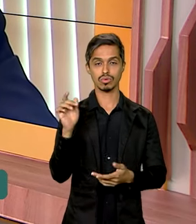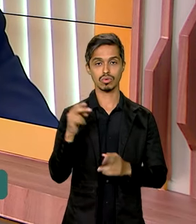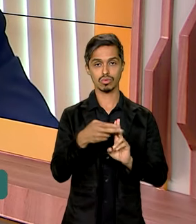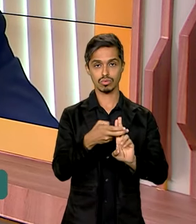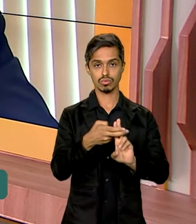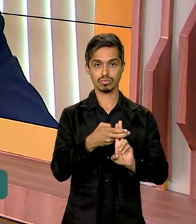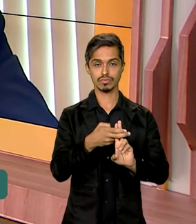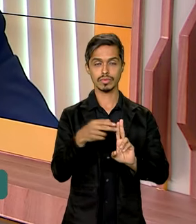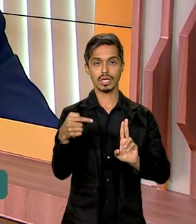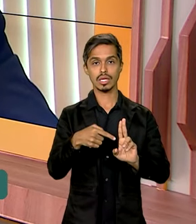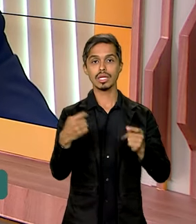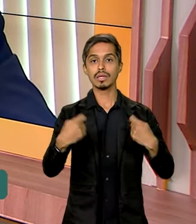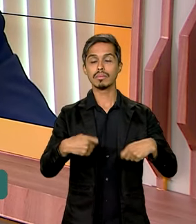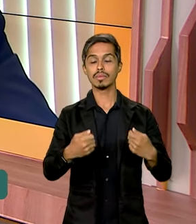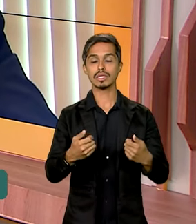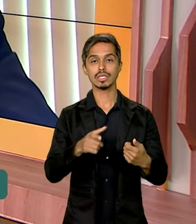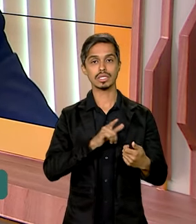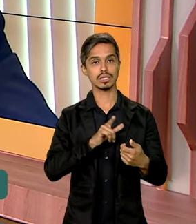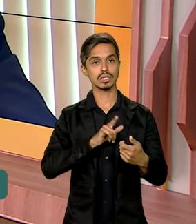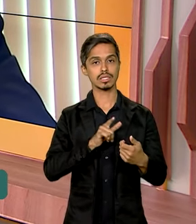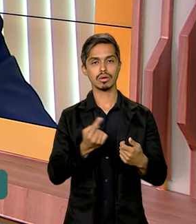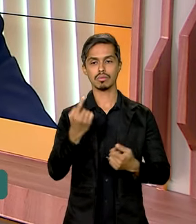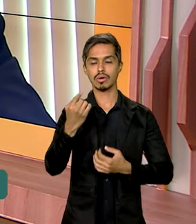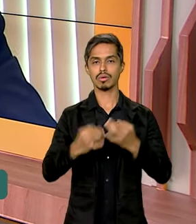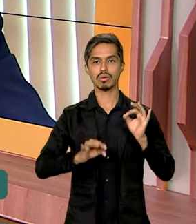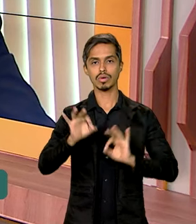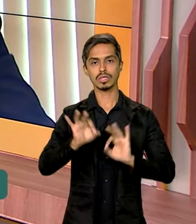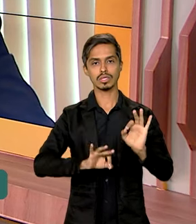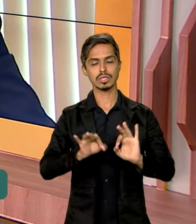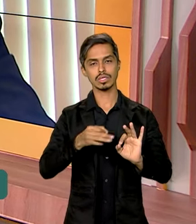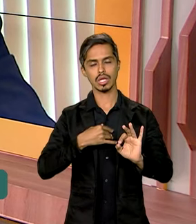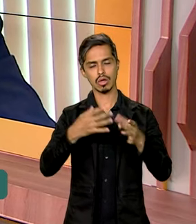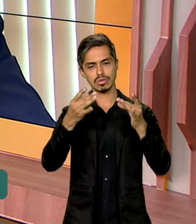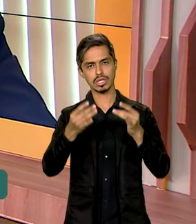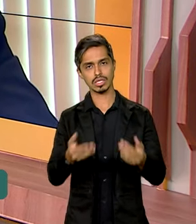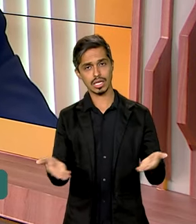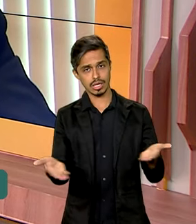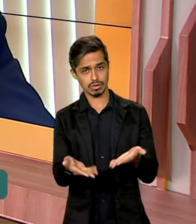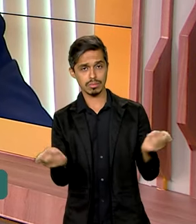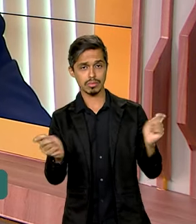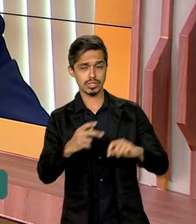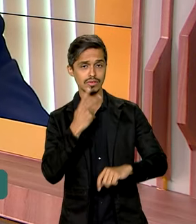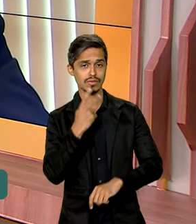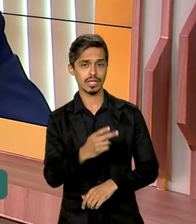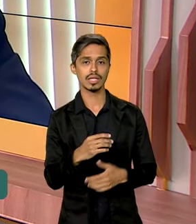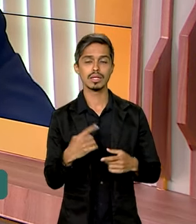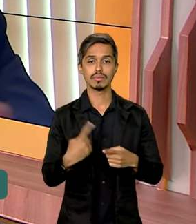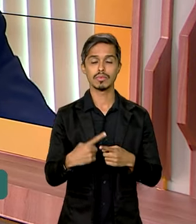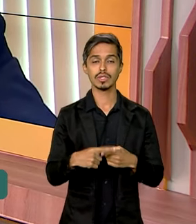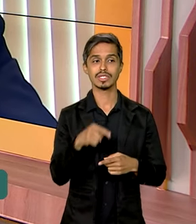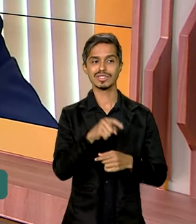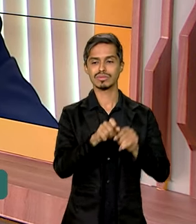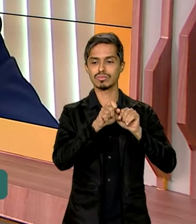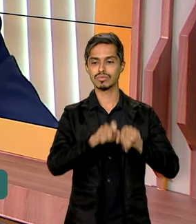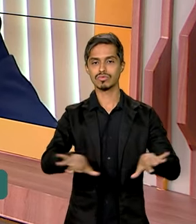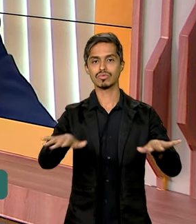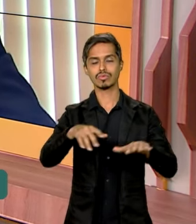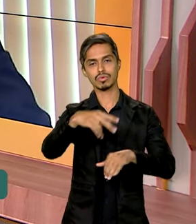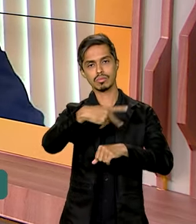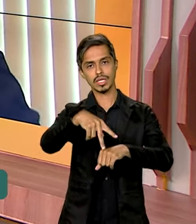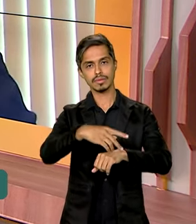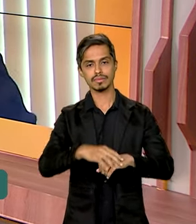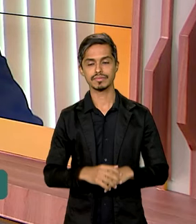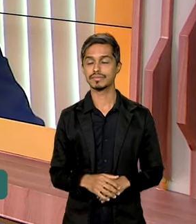precisa ter uma organização, que eu posso falar com mais detalhes agora, para fazer com que isso se expanda no país todo.